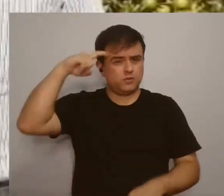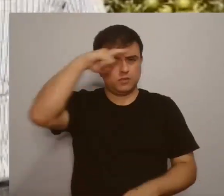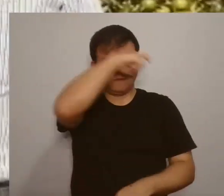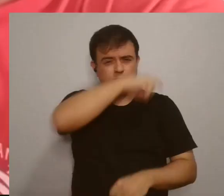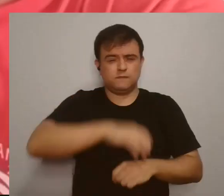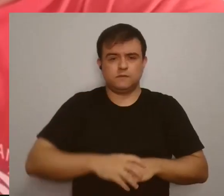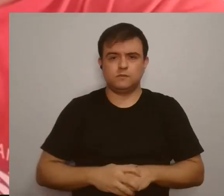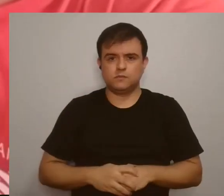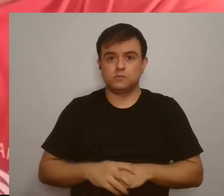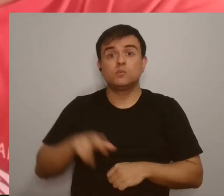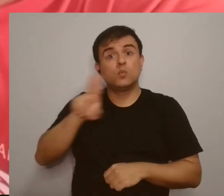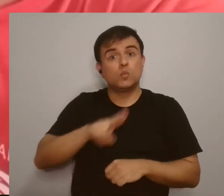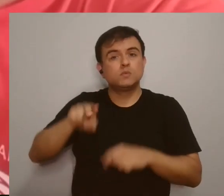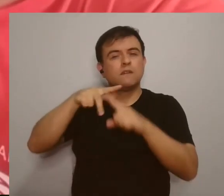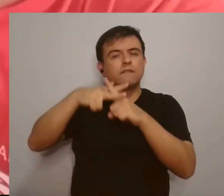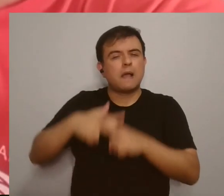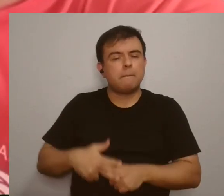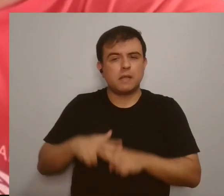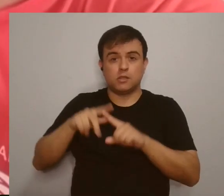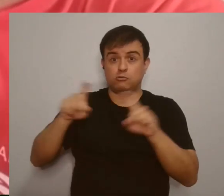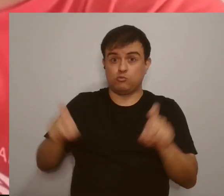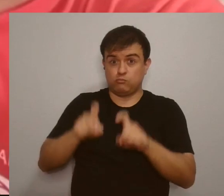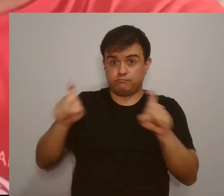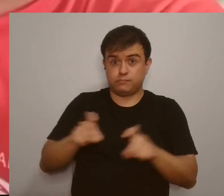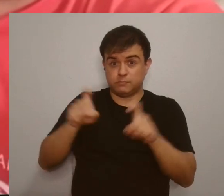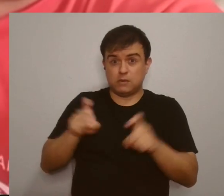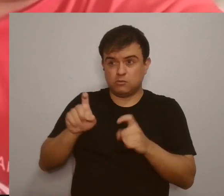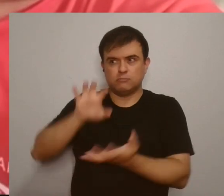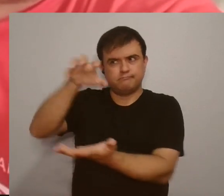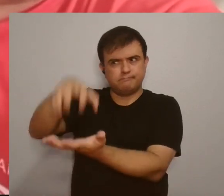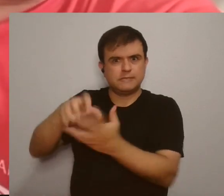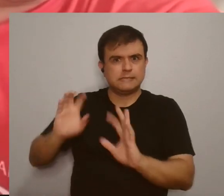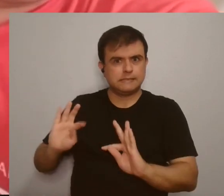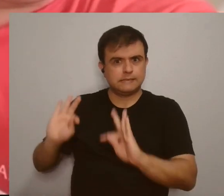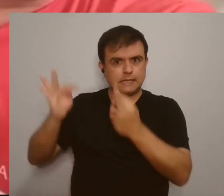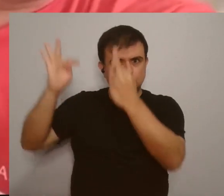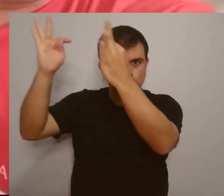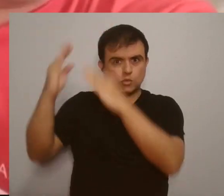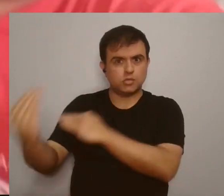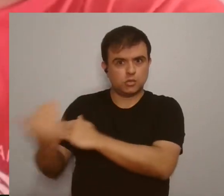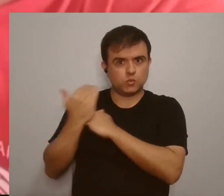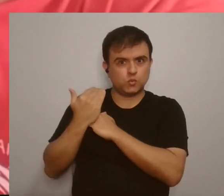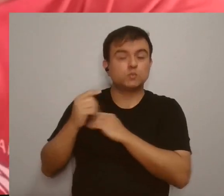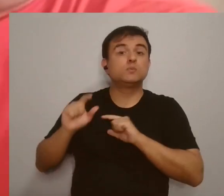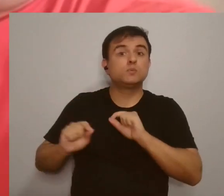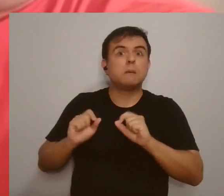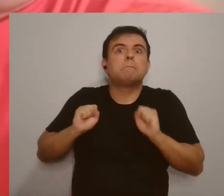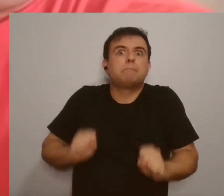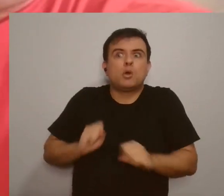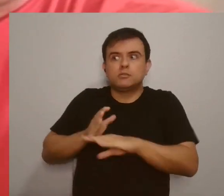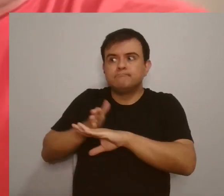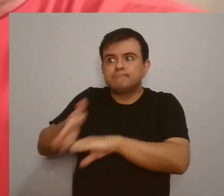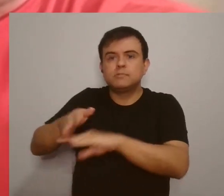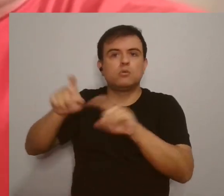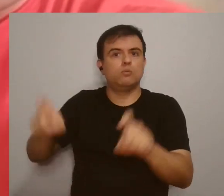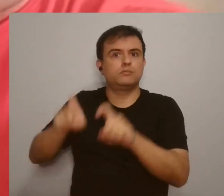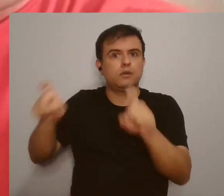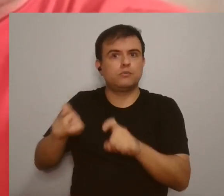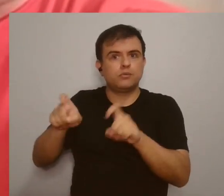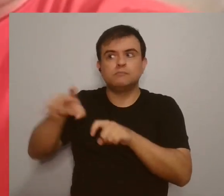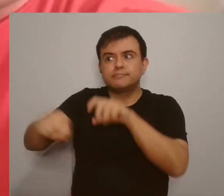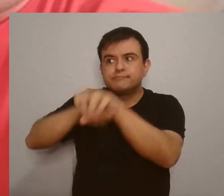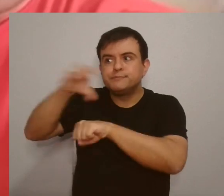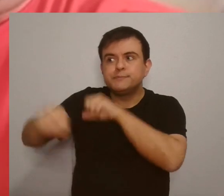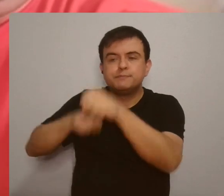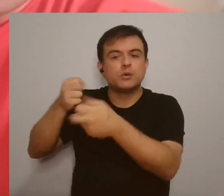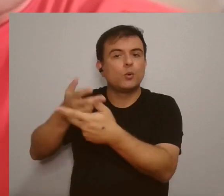momento difícil. Estou usando ferramentas disponibilizadas pela URGS, pelo setor de tecnologia da URGS, onde eu posso acessar o meu computador,